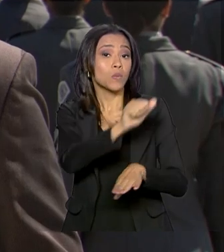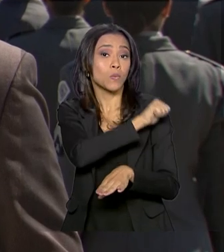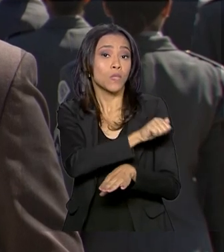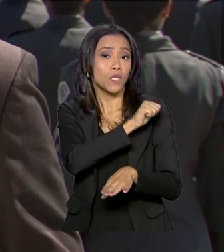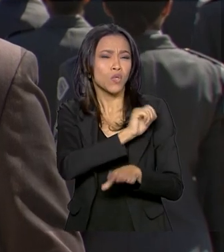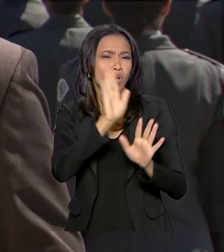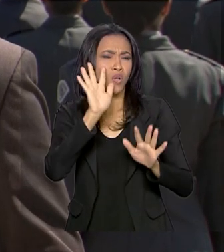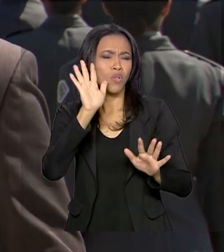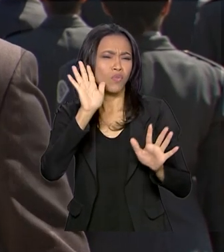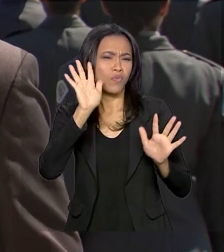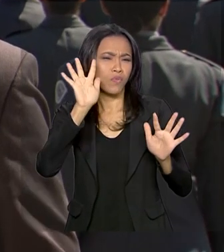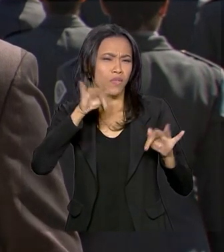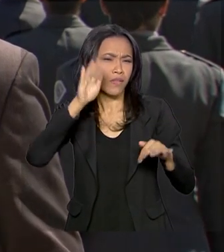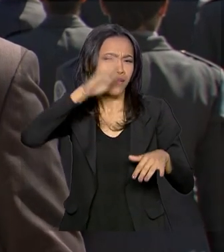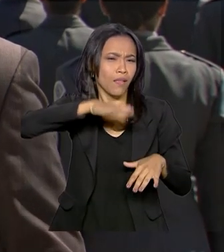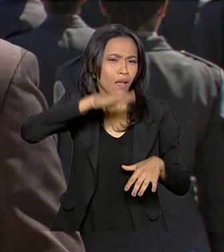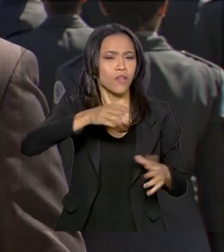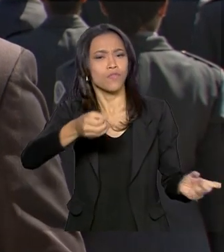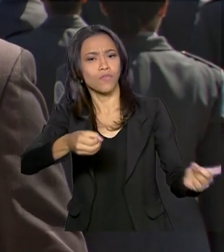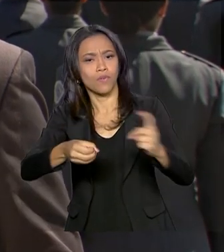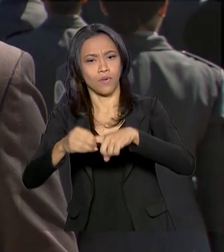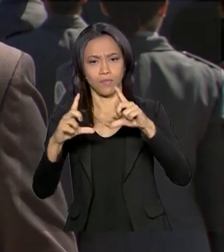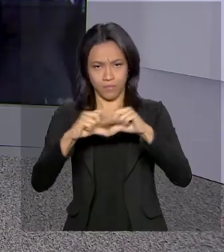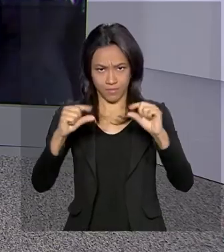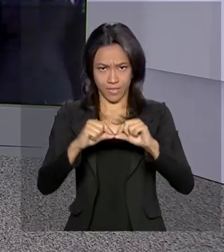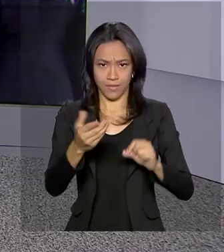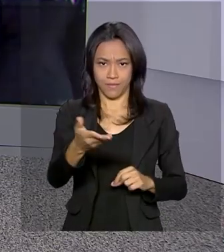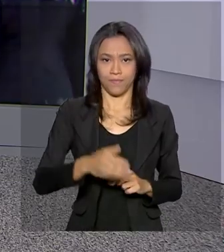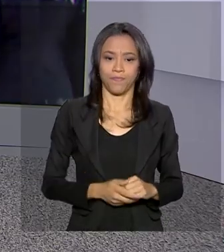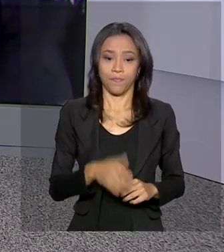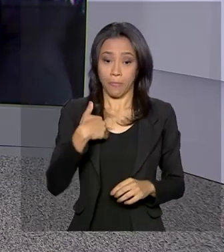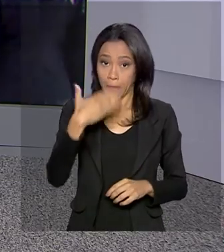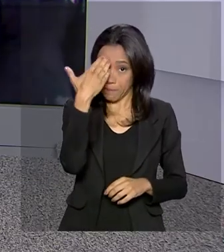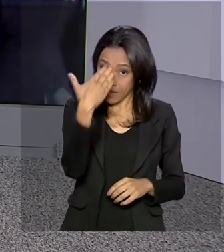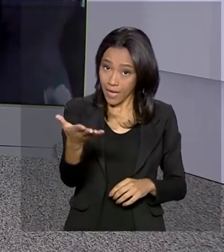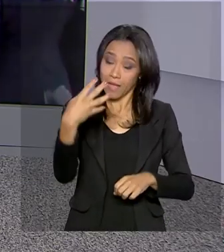no final da tarde para Brasília. Renata. Obrigada, Ricardo, pelas suas informações.